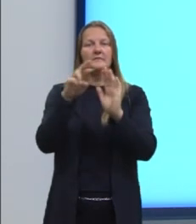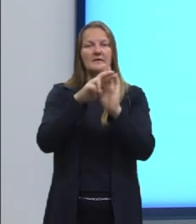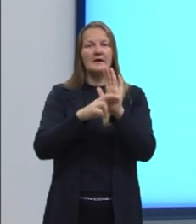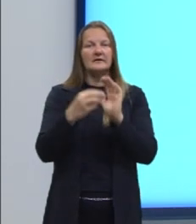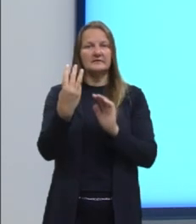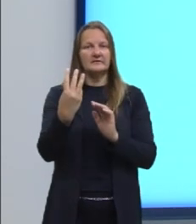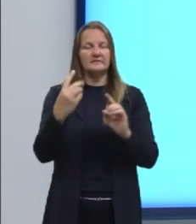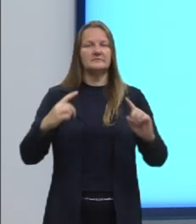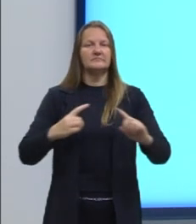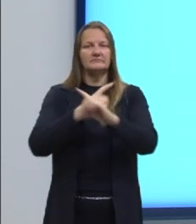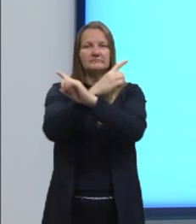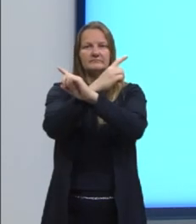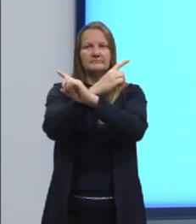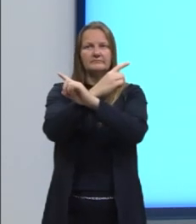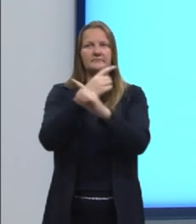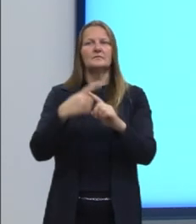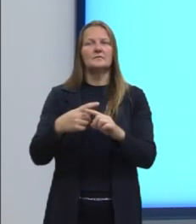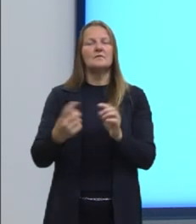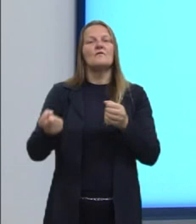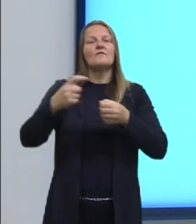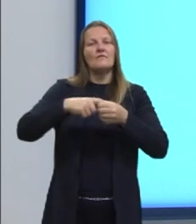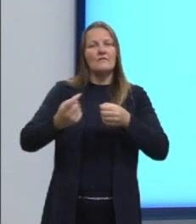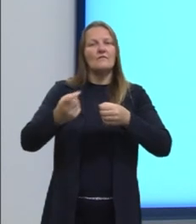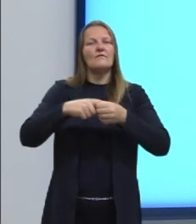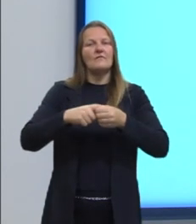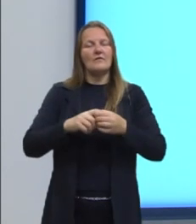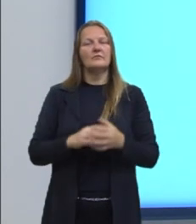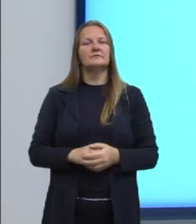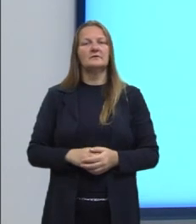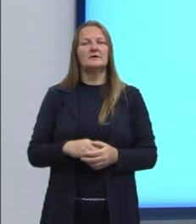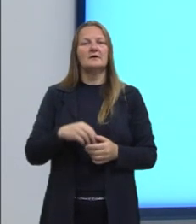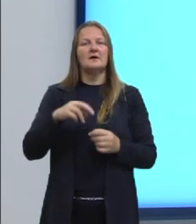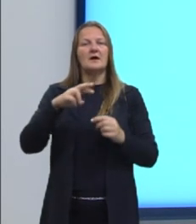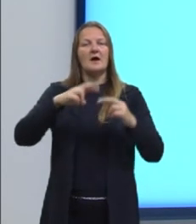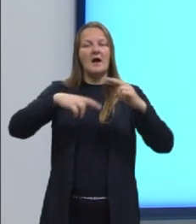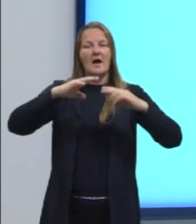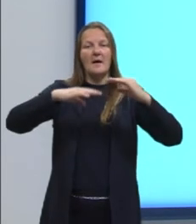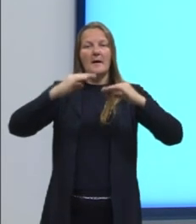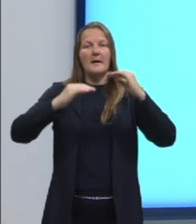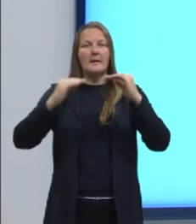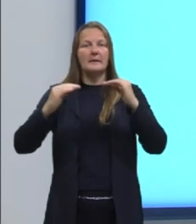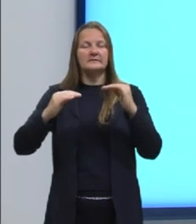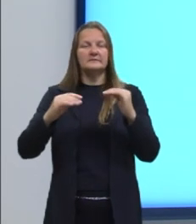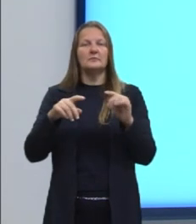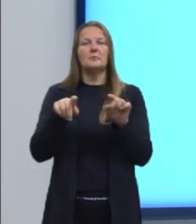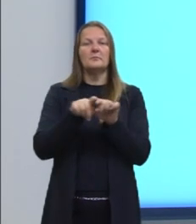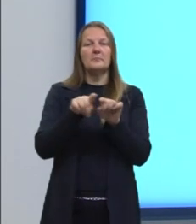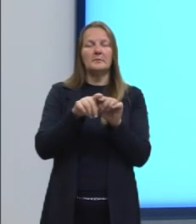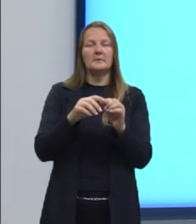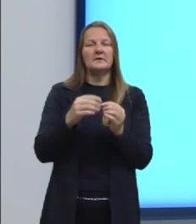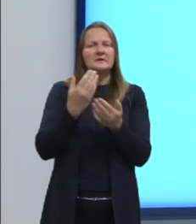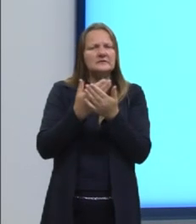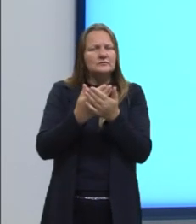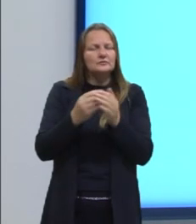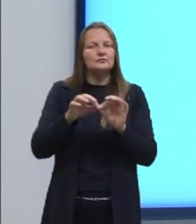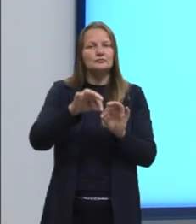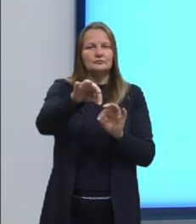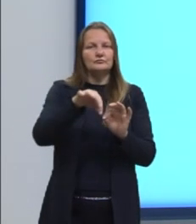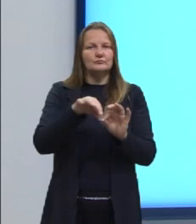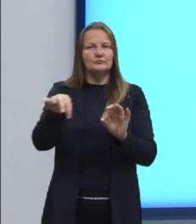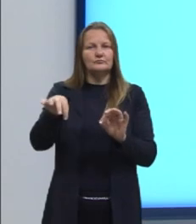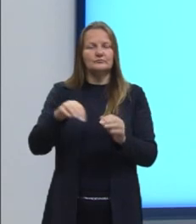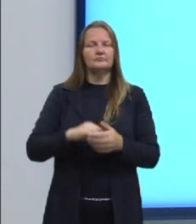mas aí volta tudo de novo, né gente? Razão e proporção faz parte do estudo das grandezas.